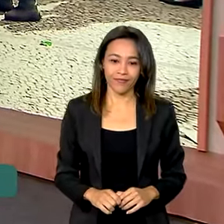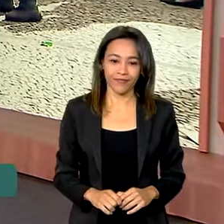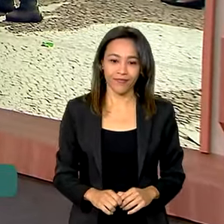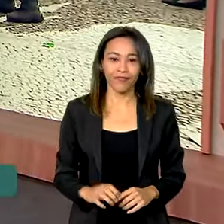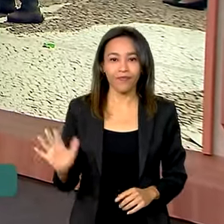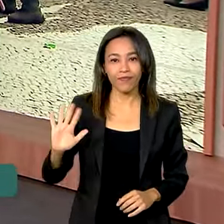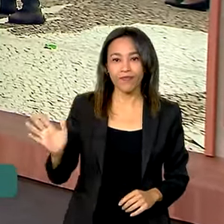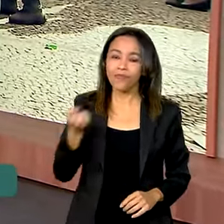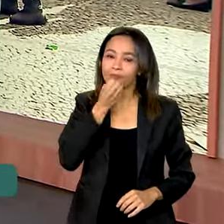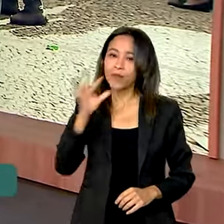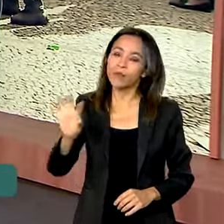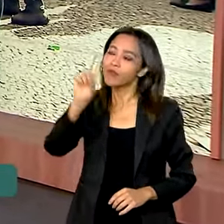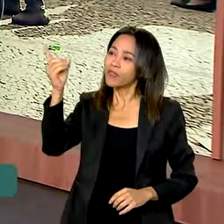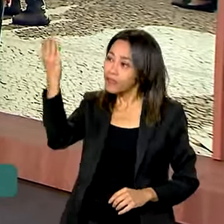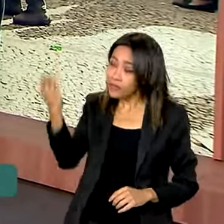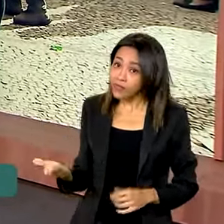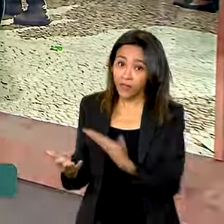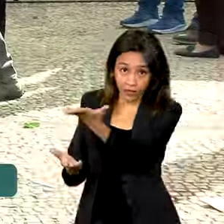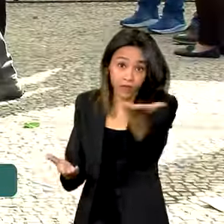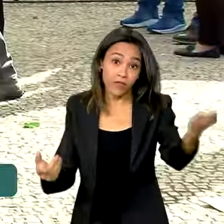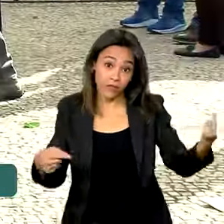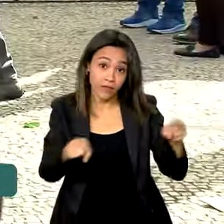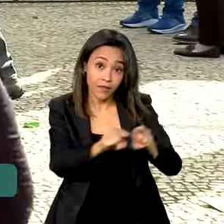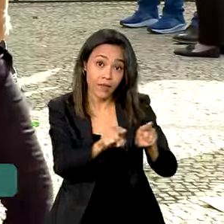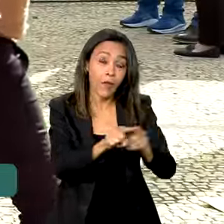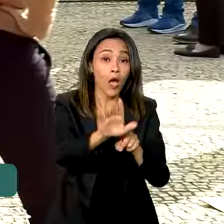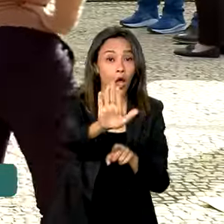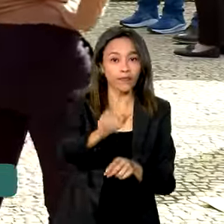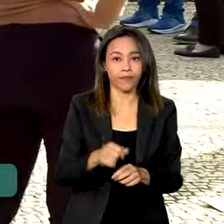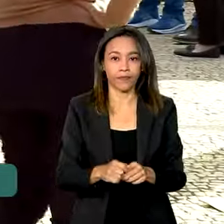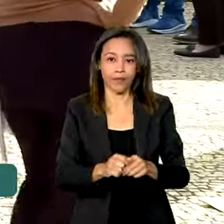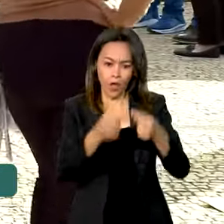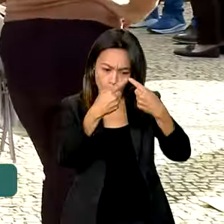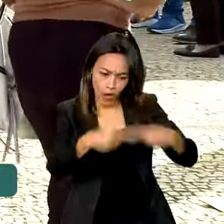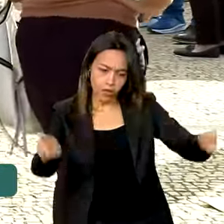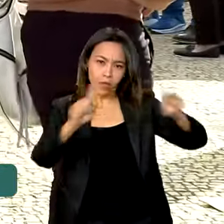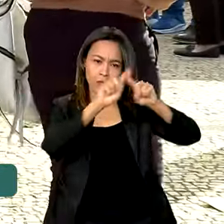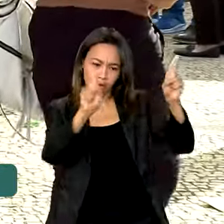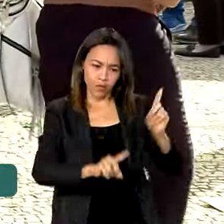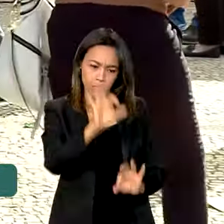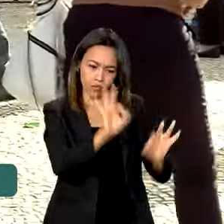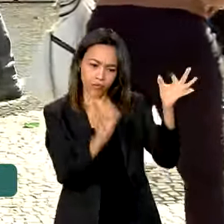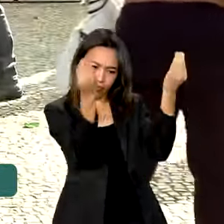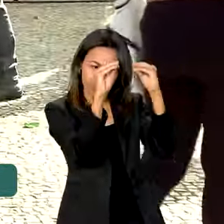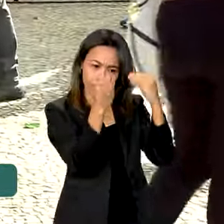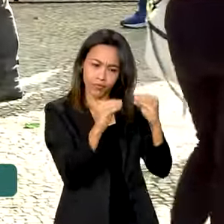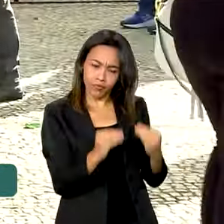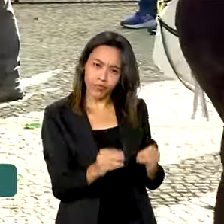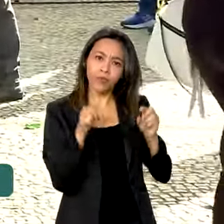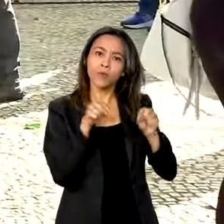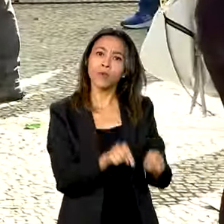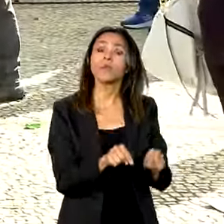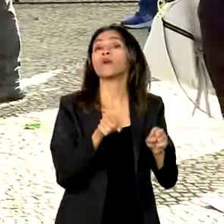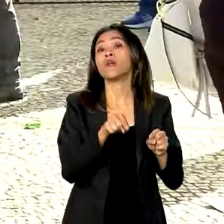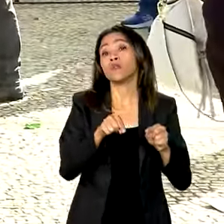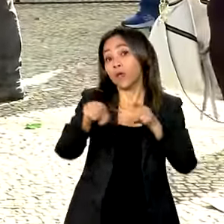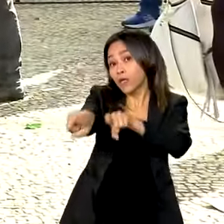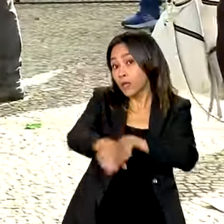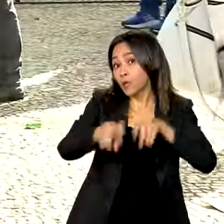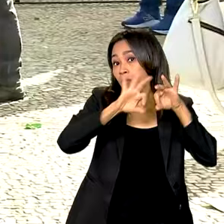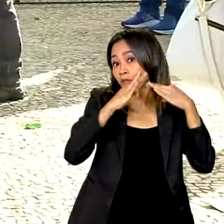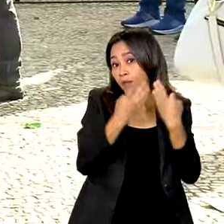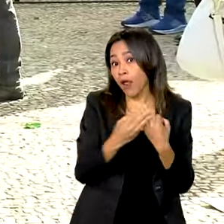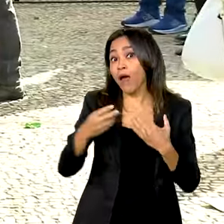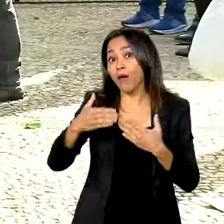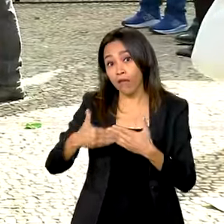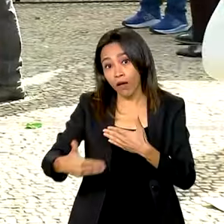Oi, Natália. Muito bom dia para você. Bom dia a todos. O lançamento do Plano Safra da Agricultura Familiar será no Salão Nobre do Palácio